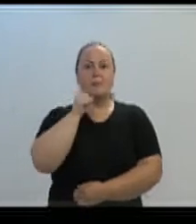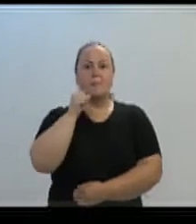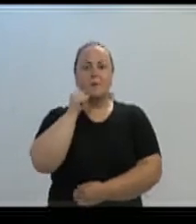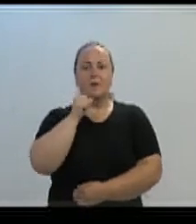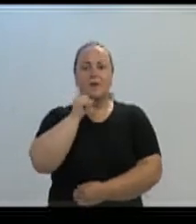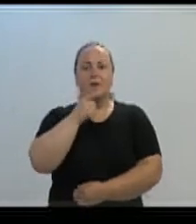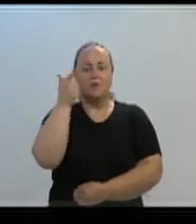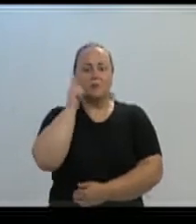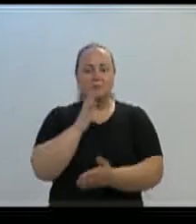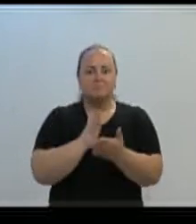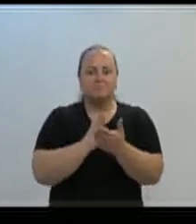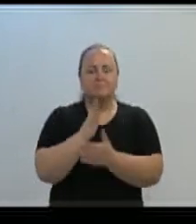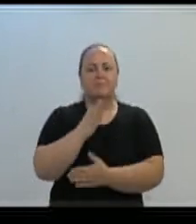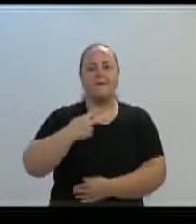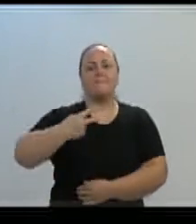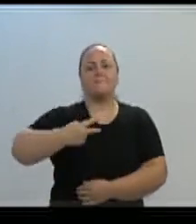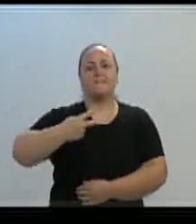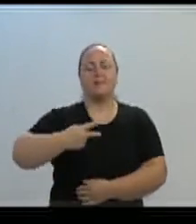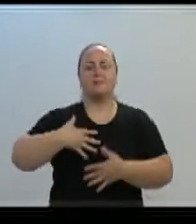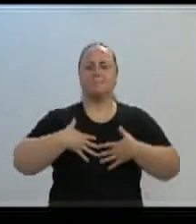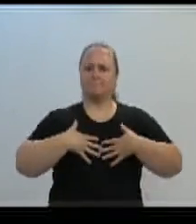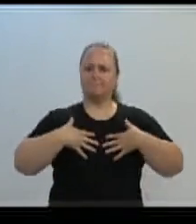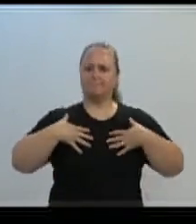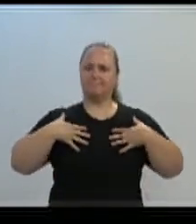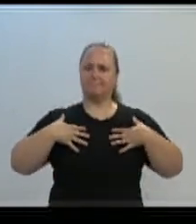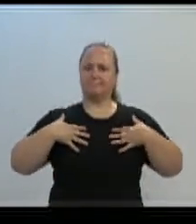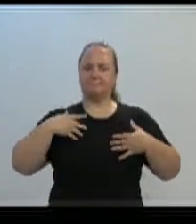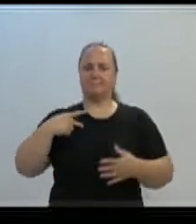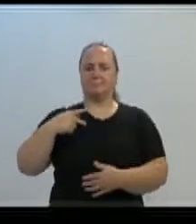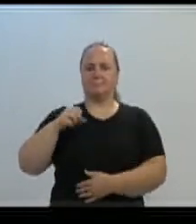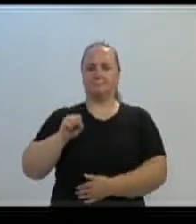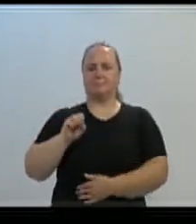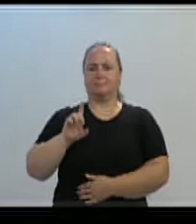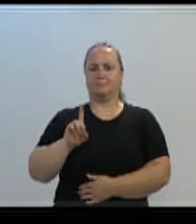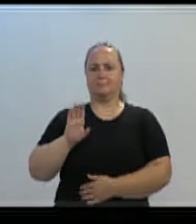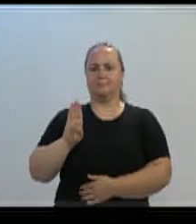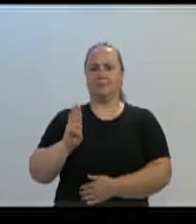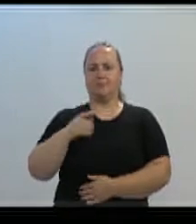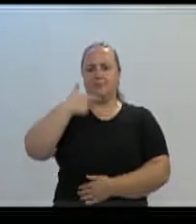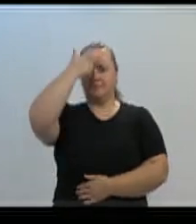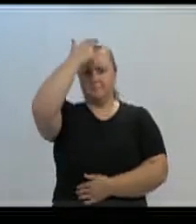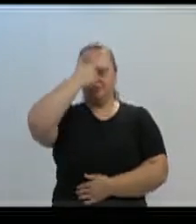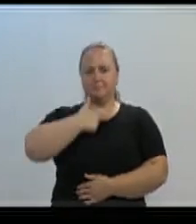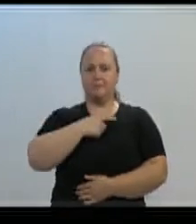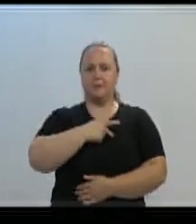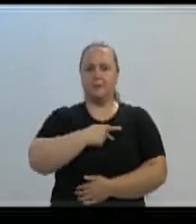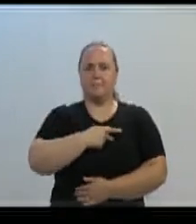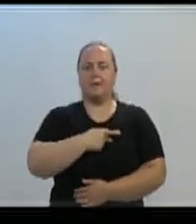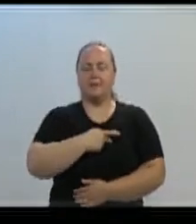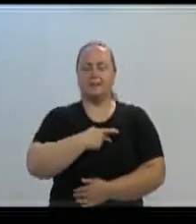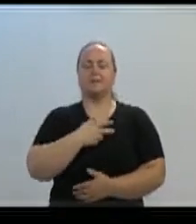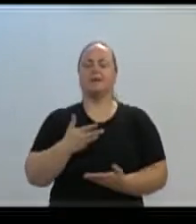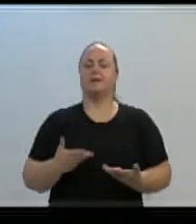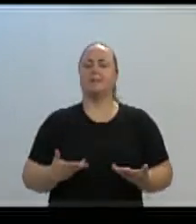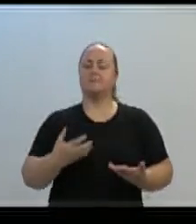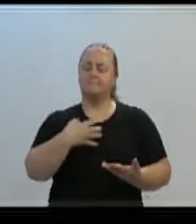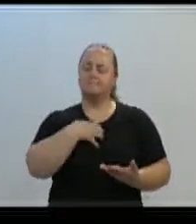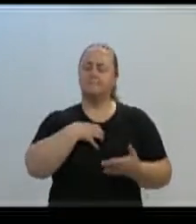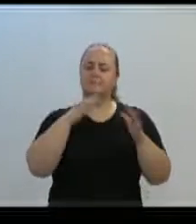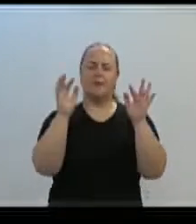com muito orgulho do partido do PSDB, ao qual eu sou o presidente. Então, estamos muito felizes